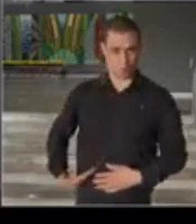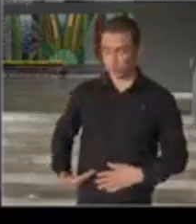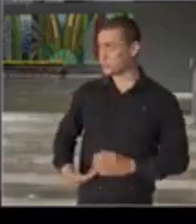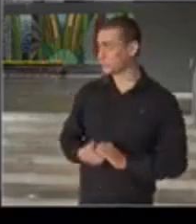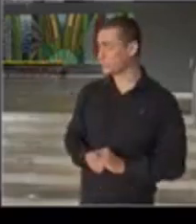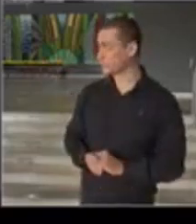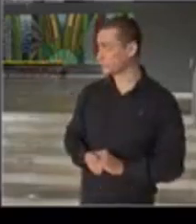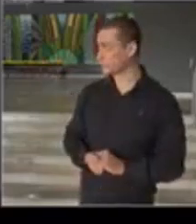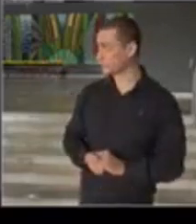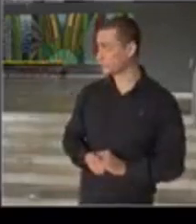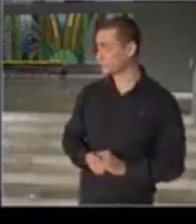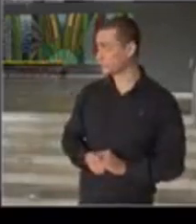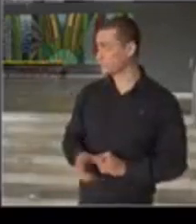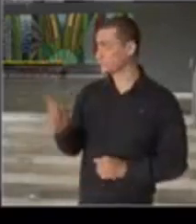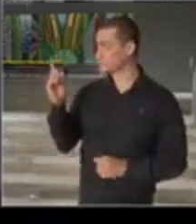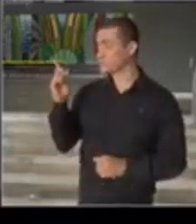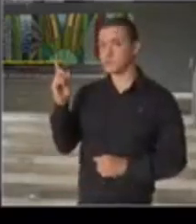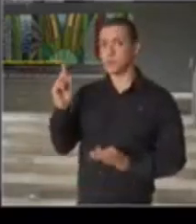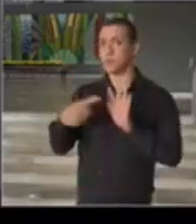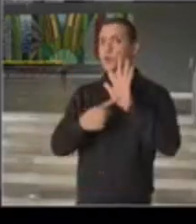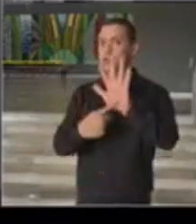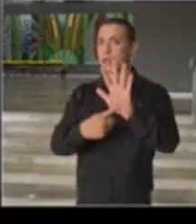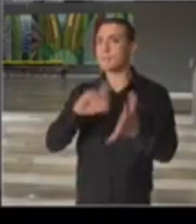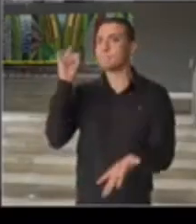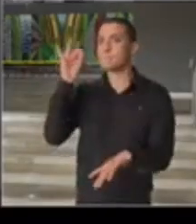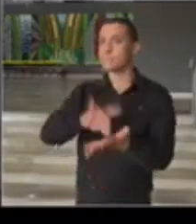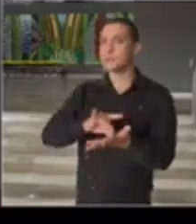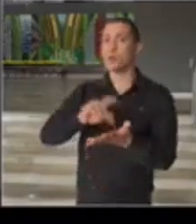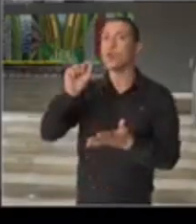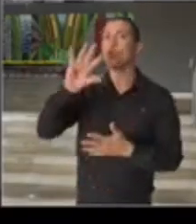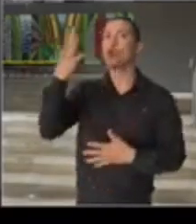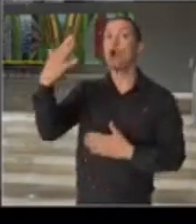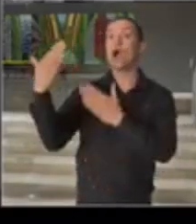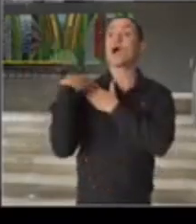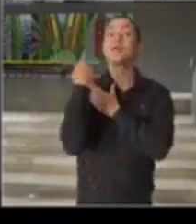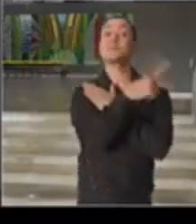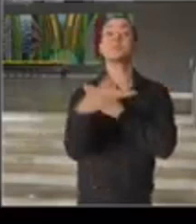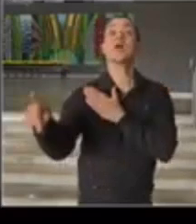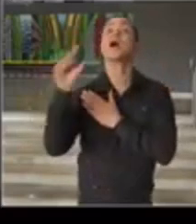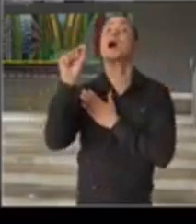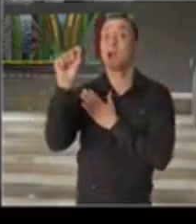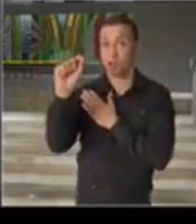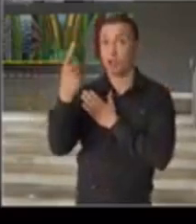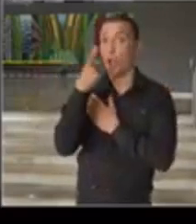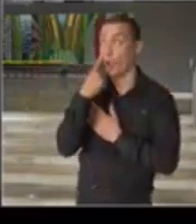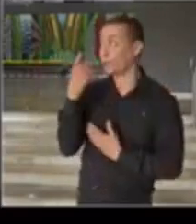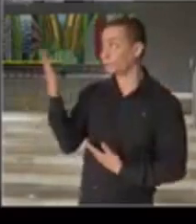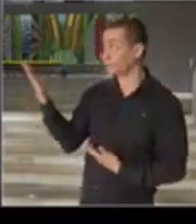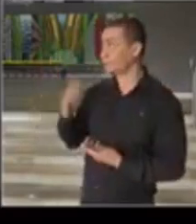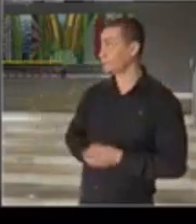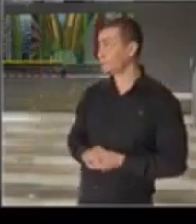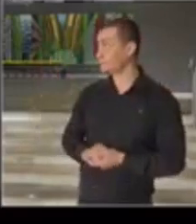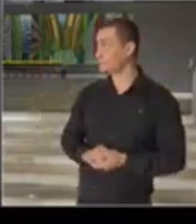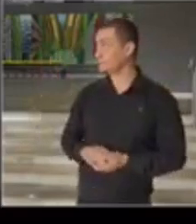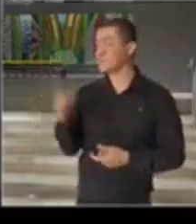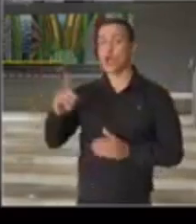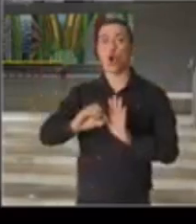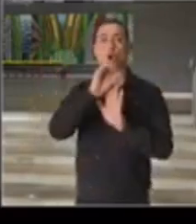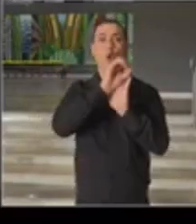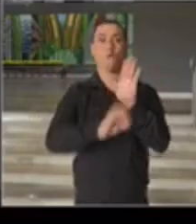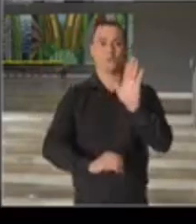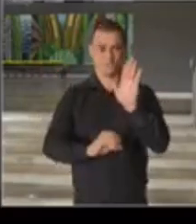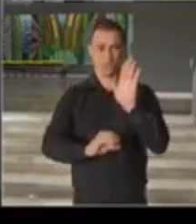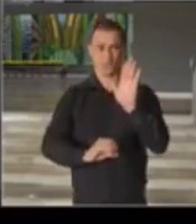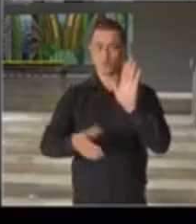Vamos colocar a responsabilidade em quem tem responsabilidade. São aqui os ofícios que foram